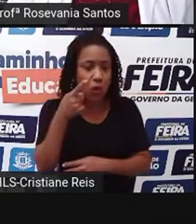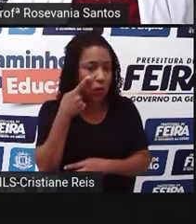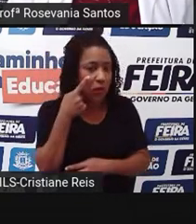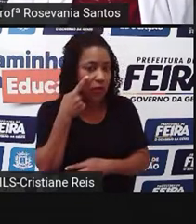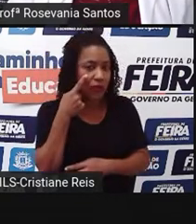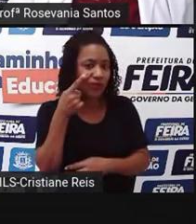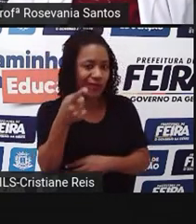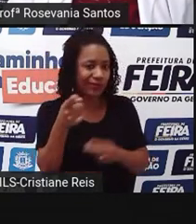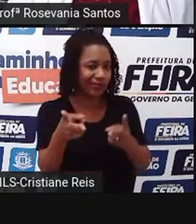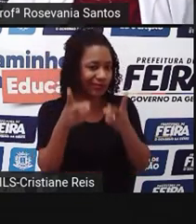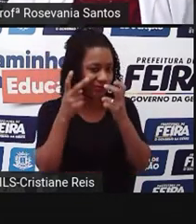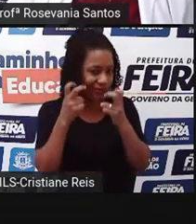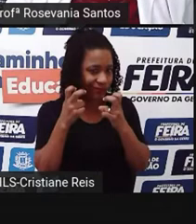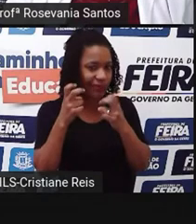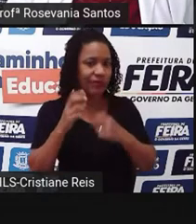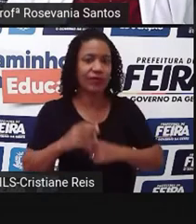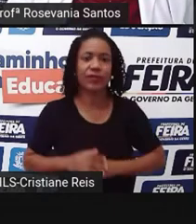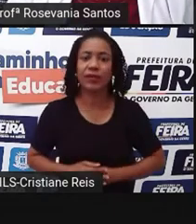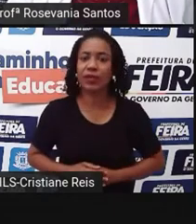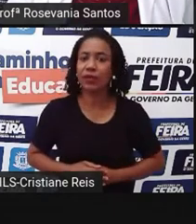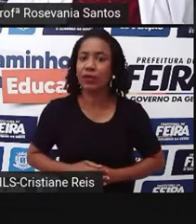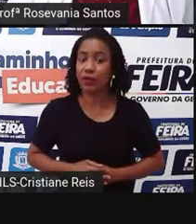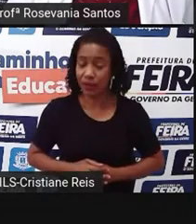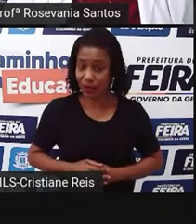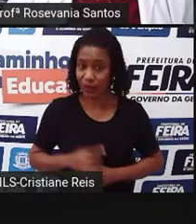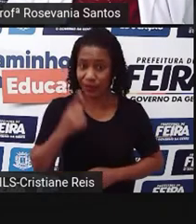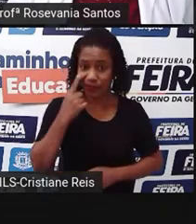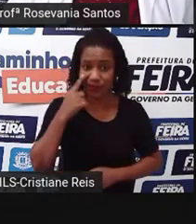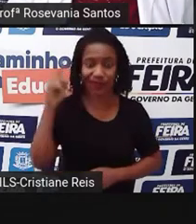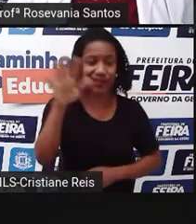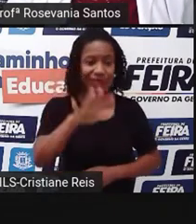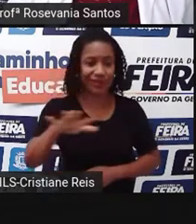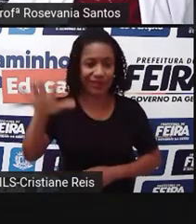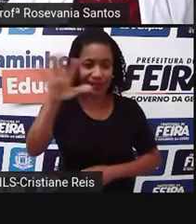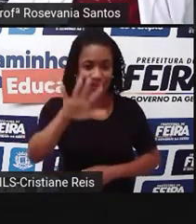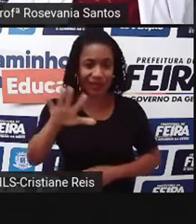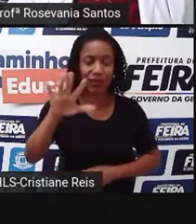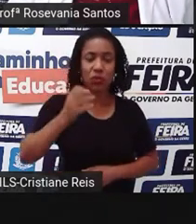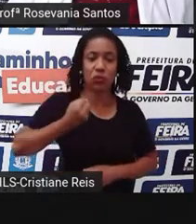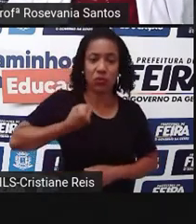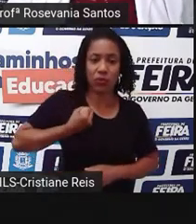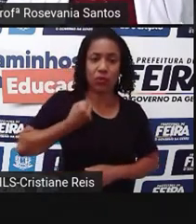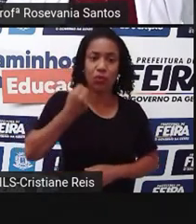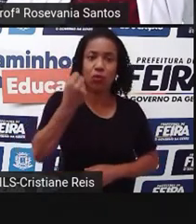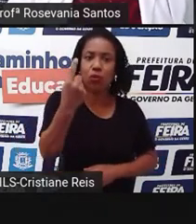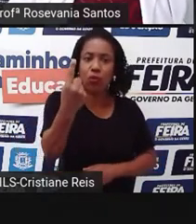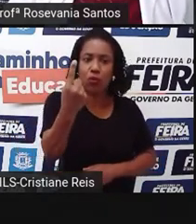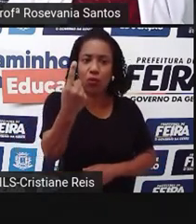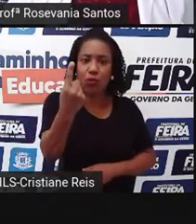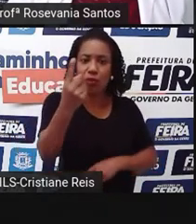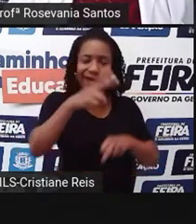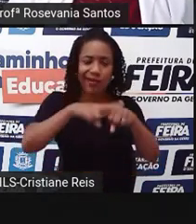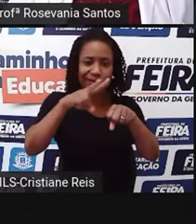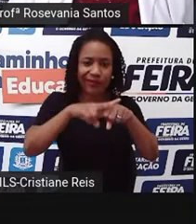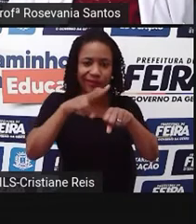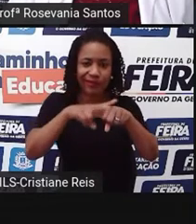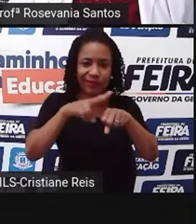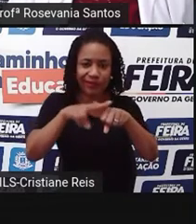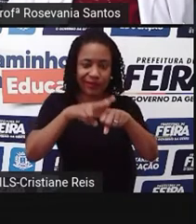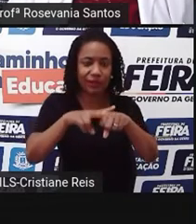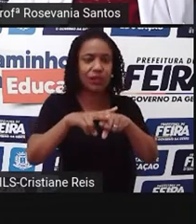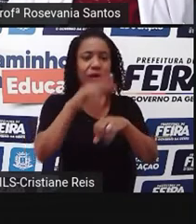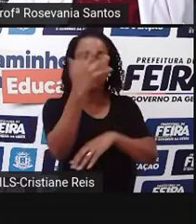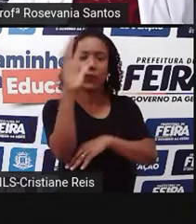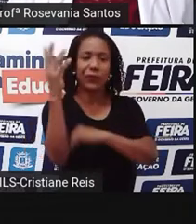no espaço número 1, o que nós temos de área desmatada? A gente tem coisa de 15,4, né?